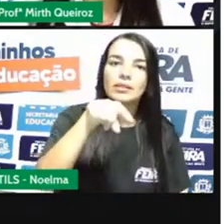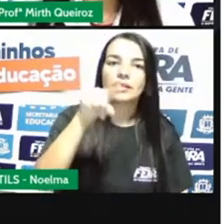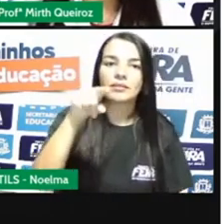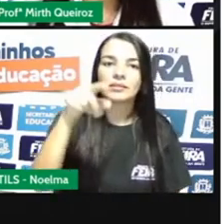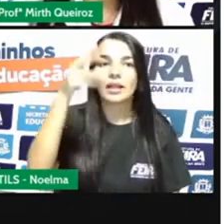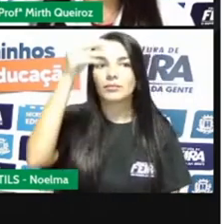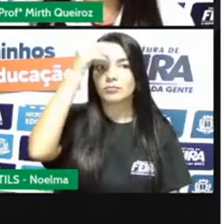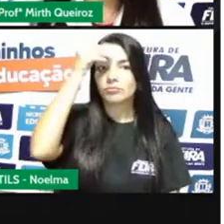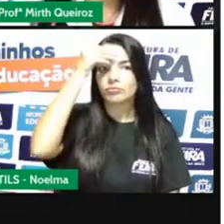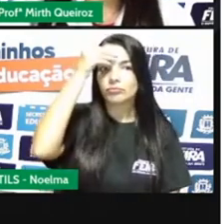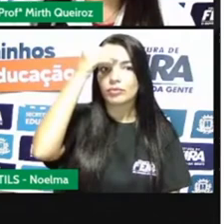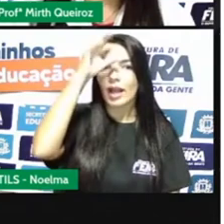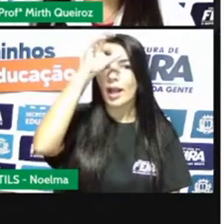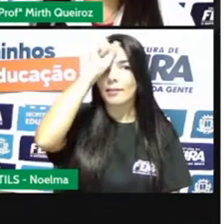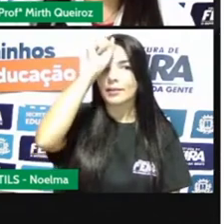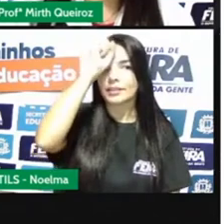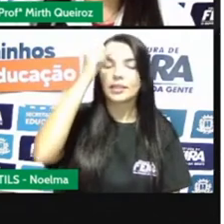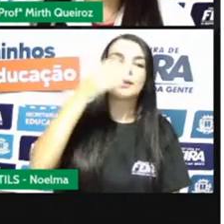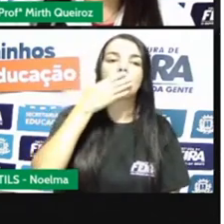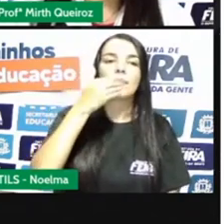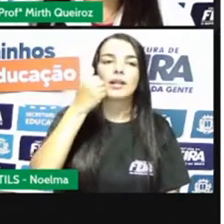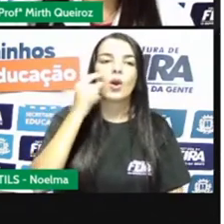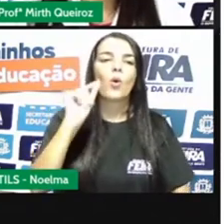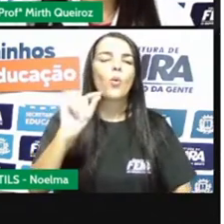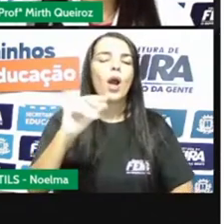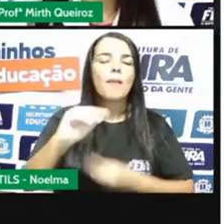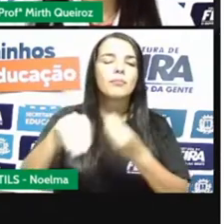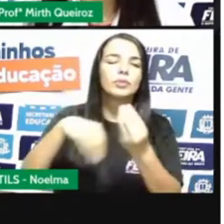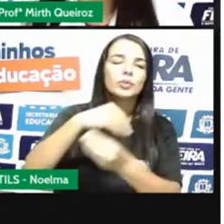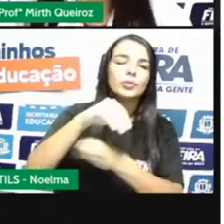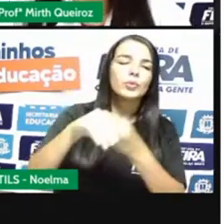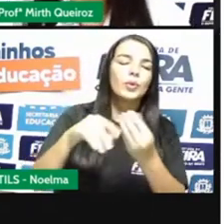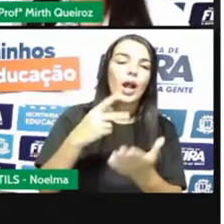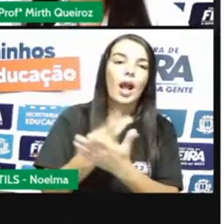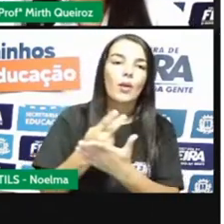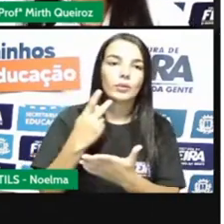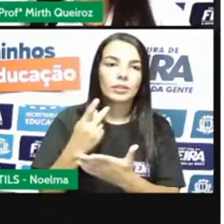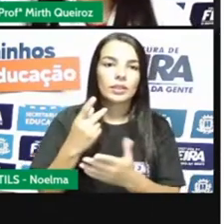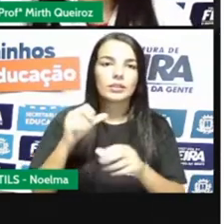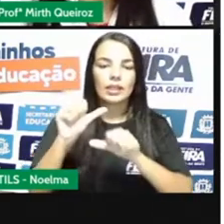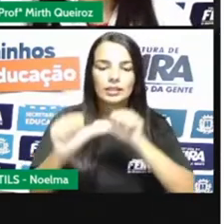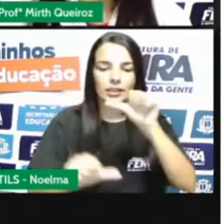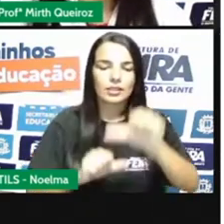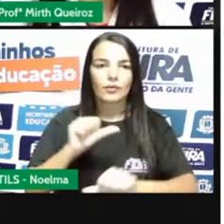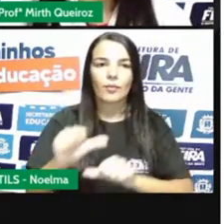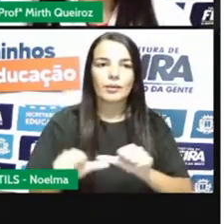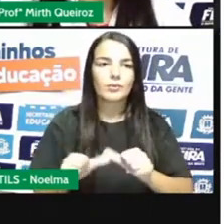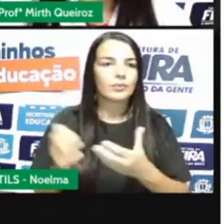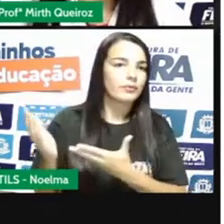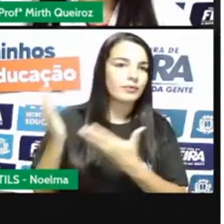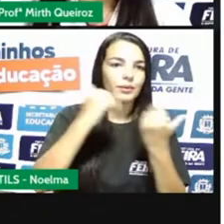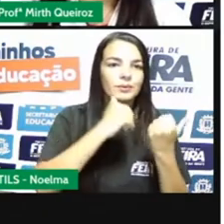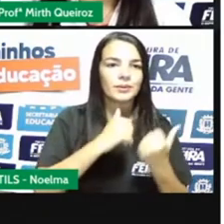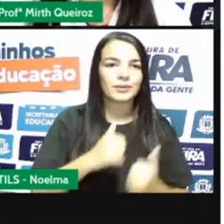que vocês possam compreender melhor o que são essas misturas e quando é que acontece transformações. Vamos lá?